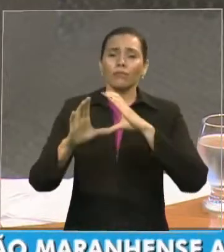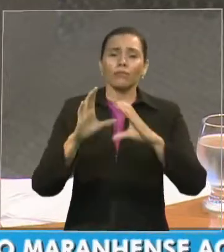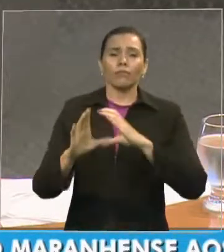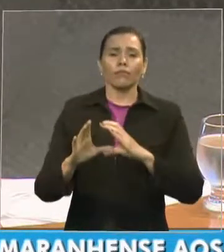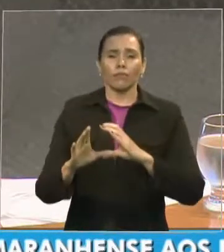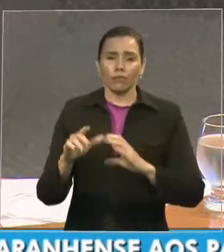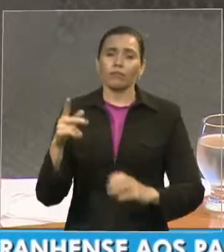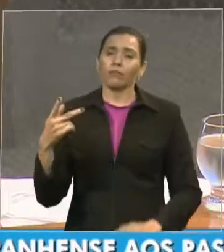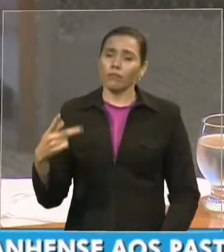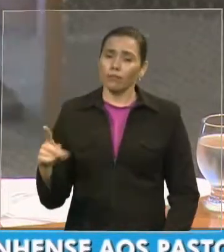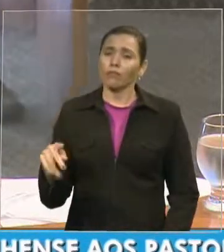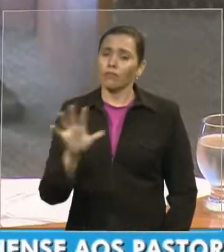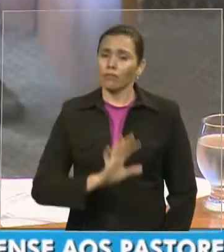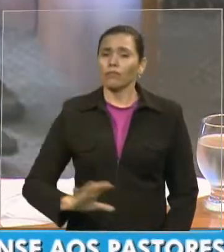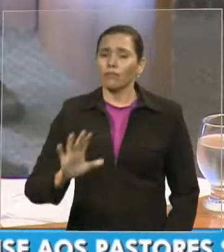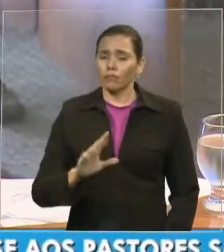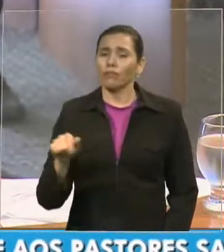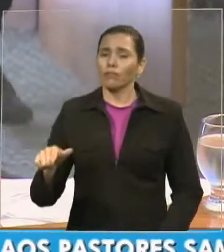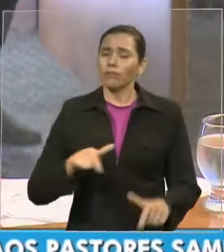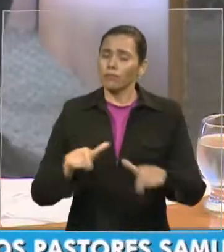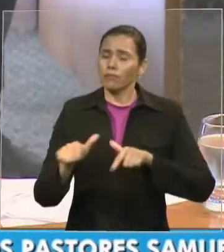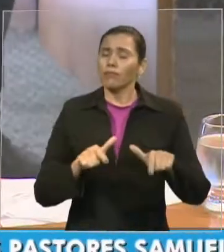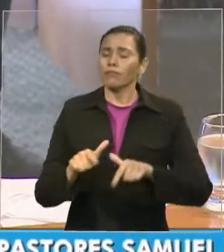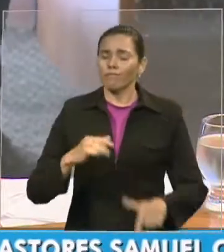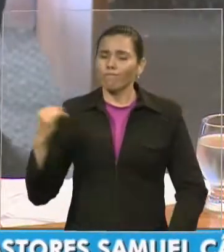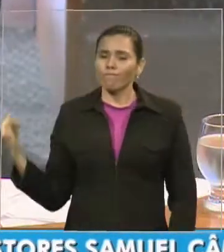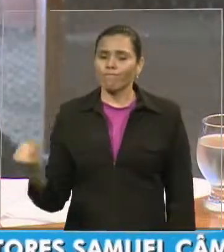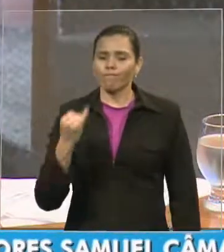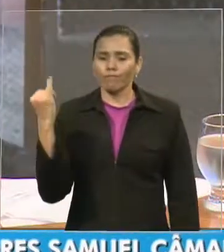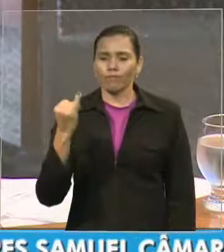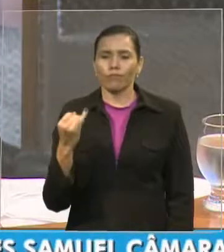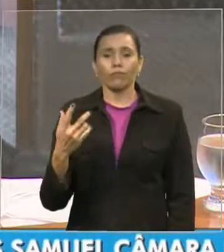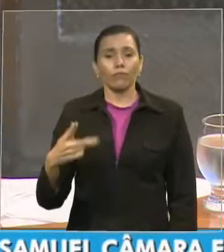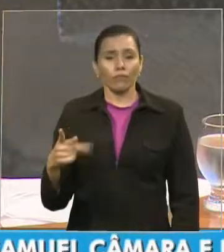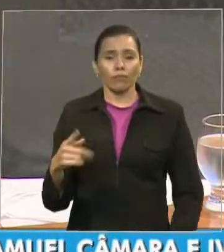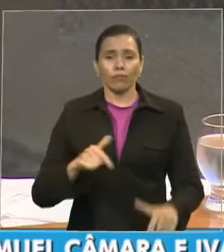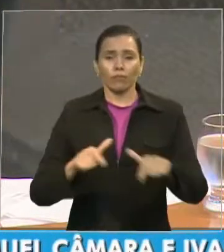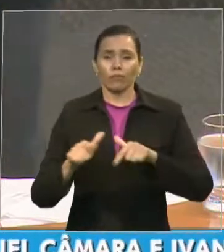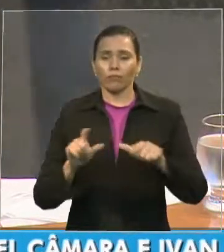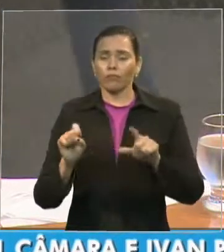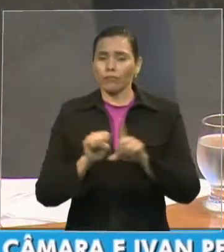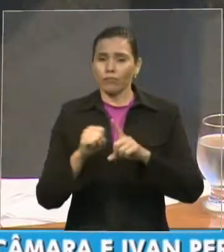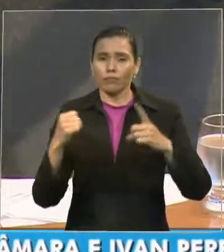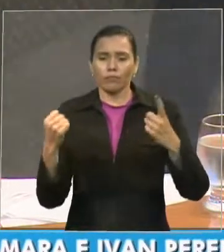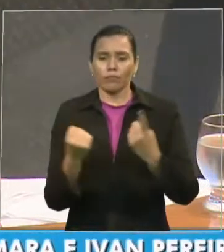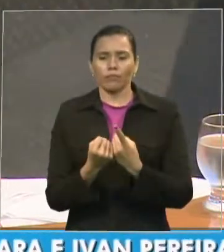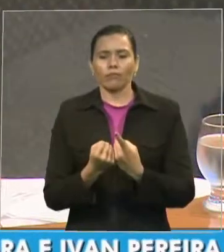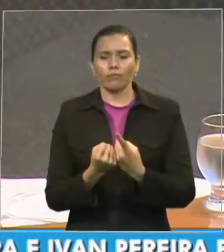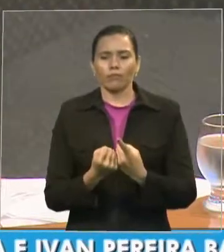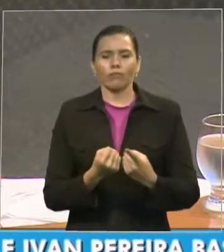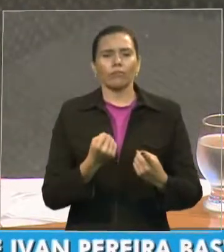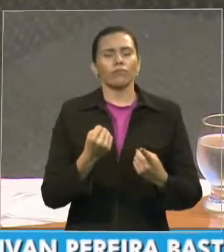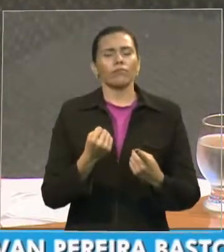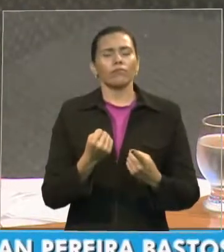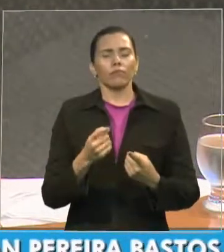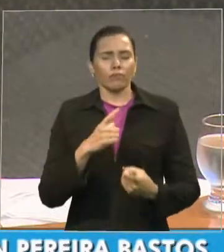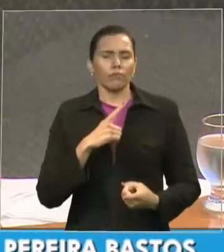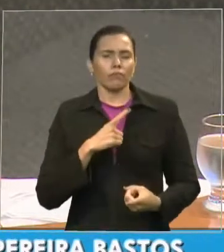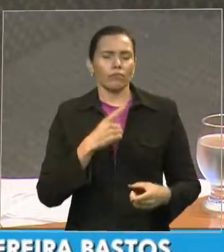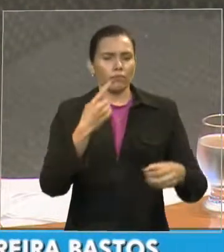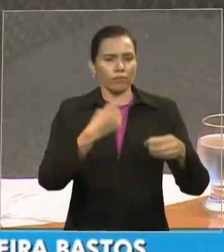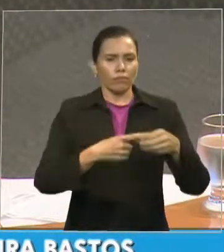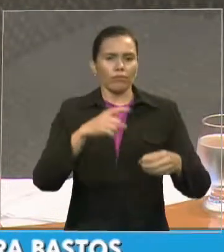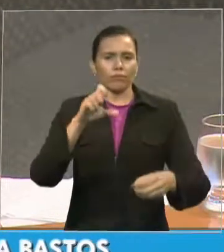As suas atividades sociais, estão sendo desenvolvidas nos municípios de São